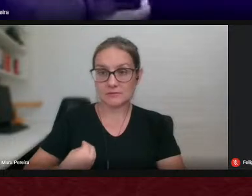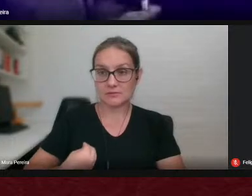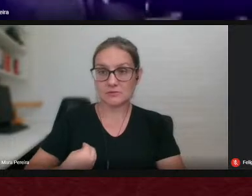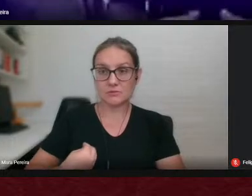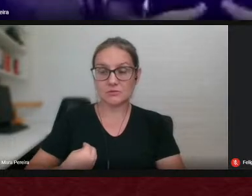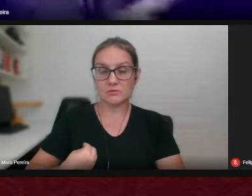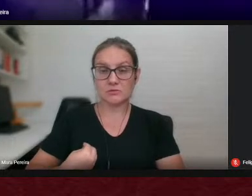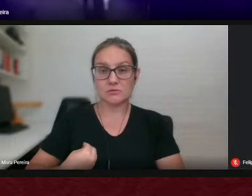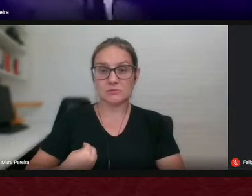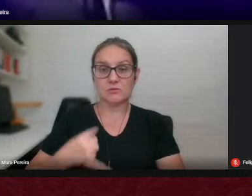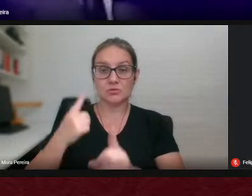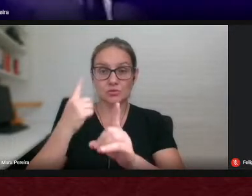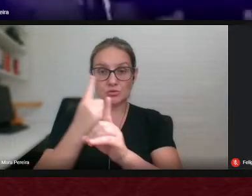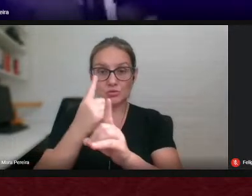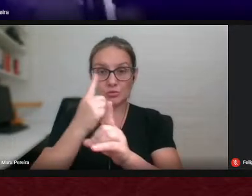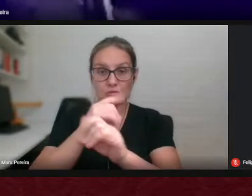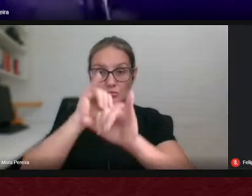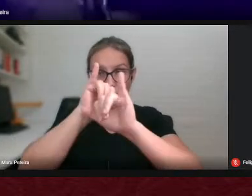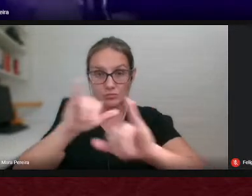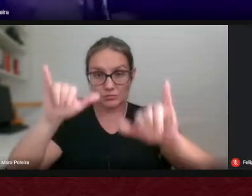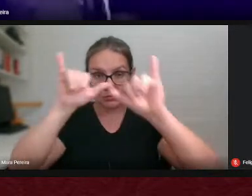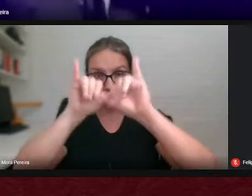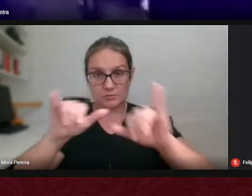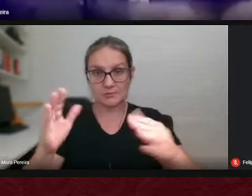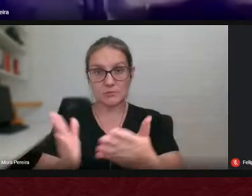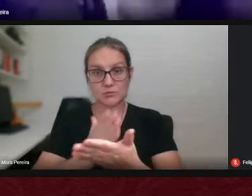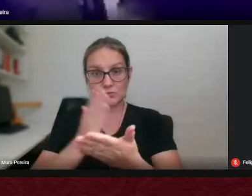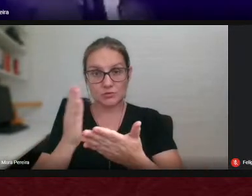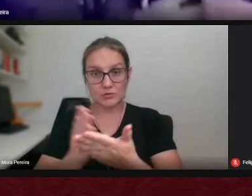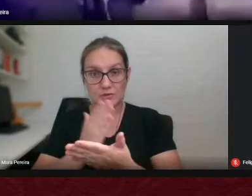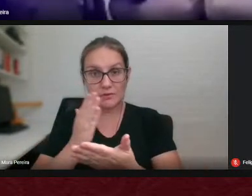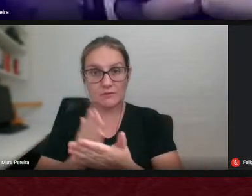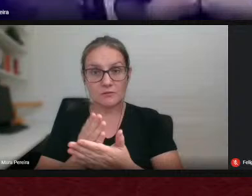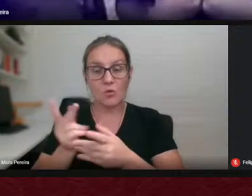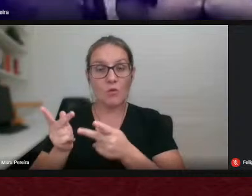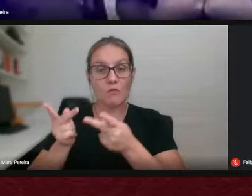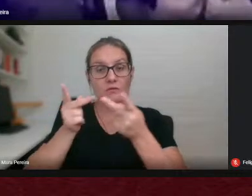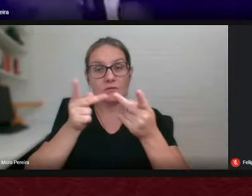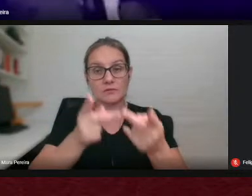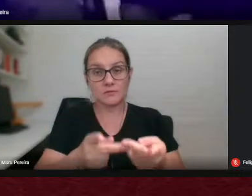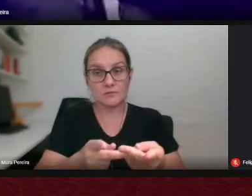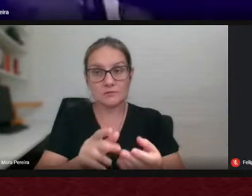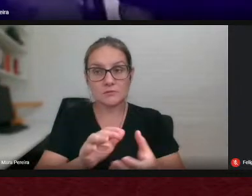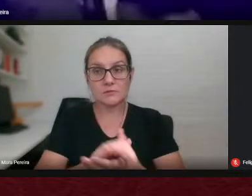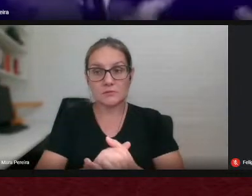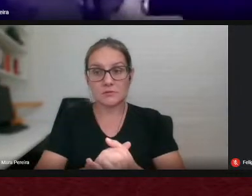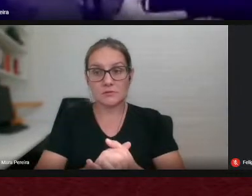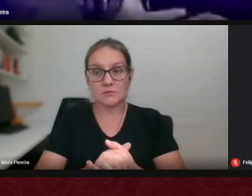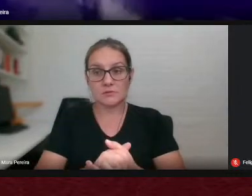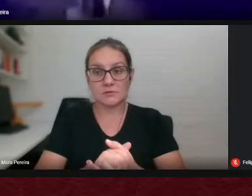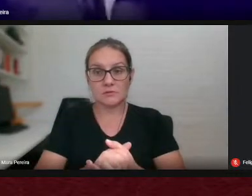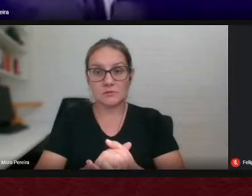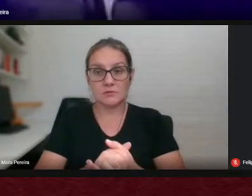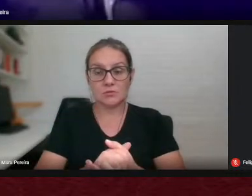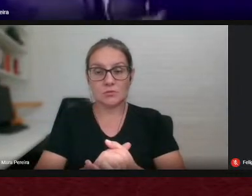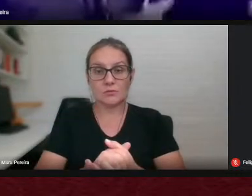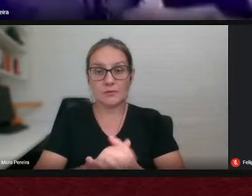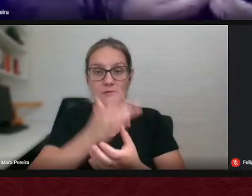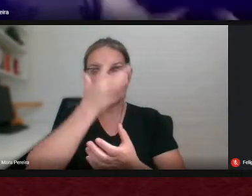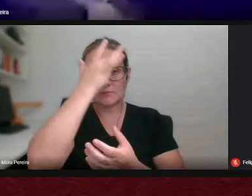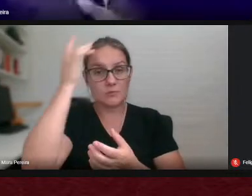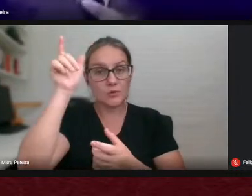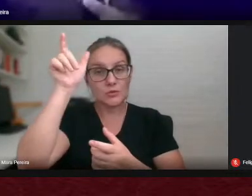encontro de lançamento do livro convidando essa os leitores